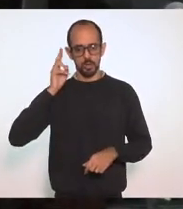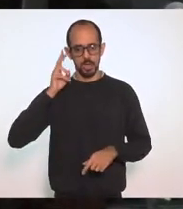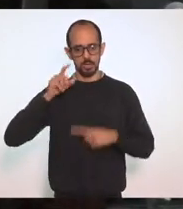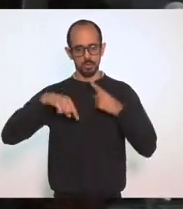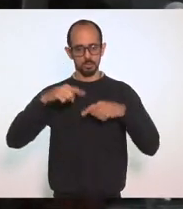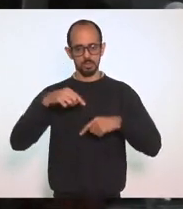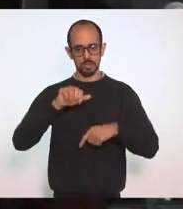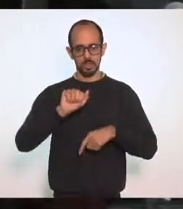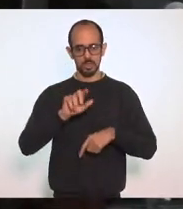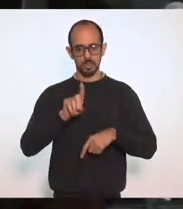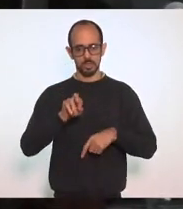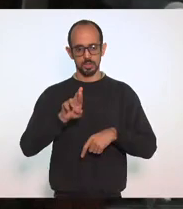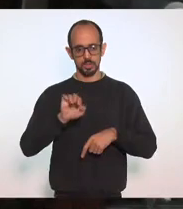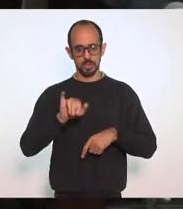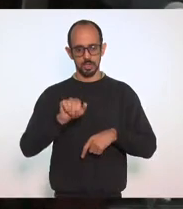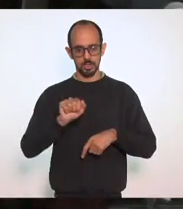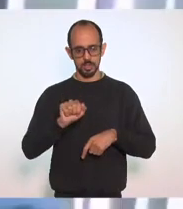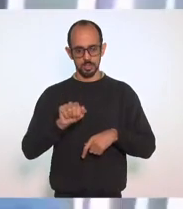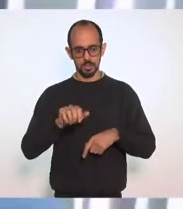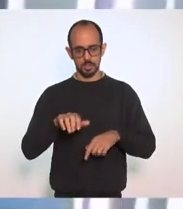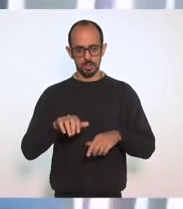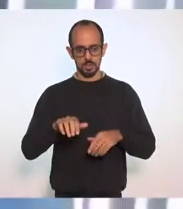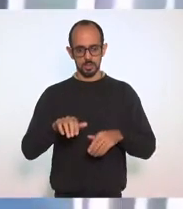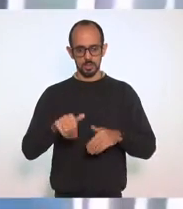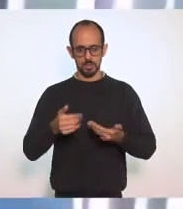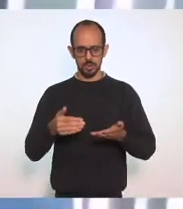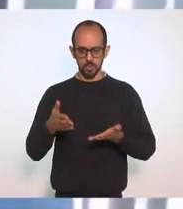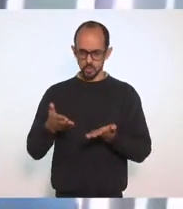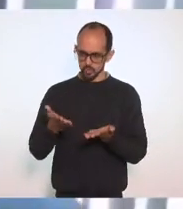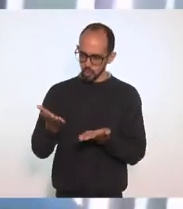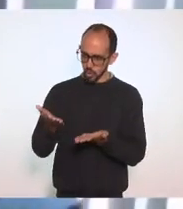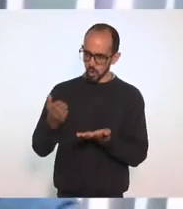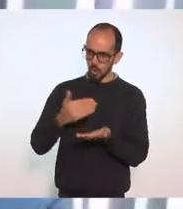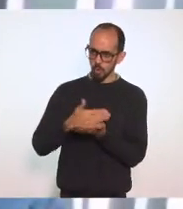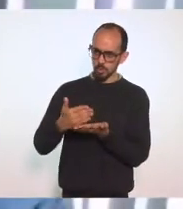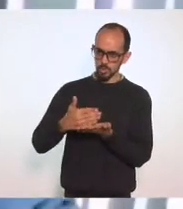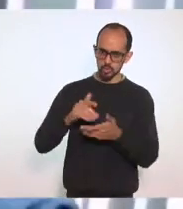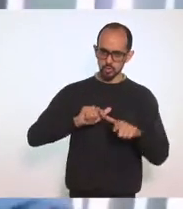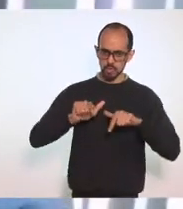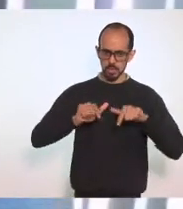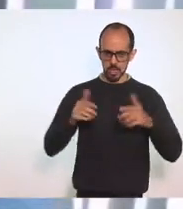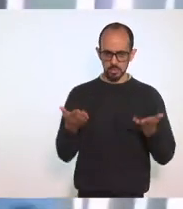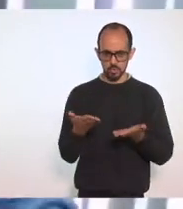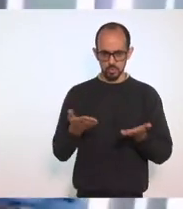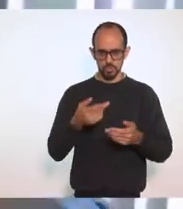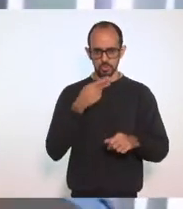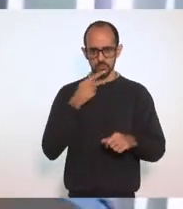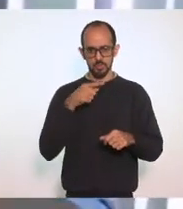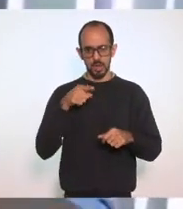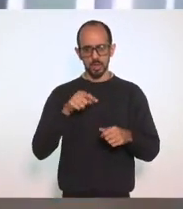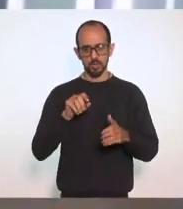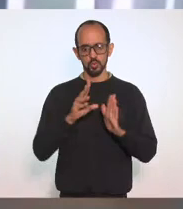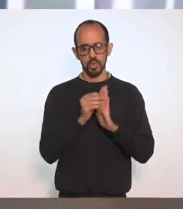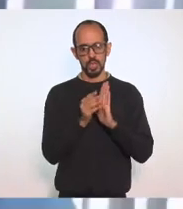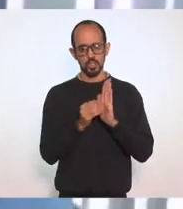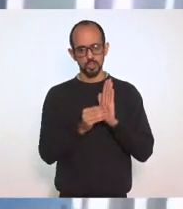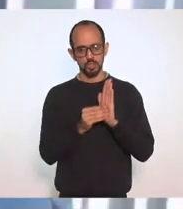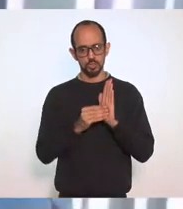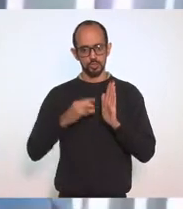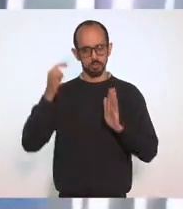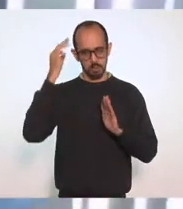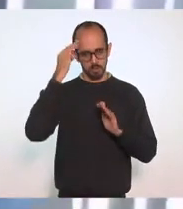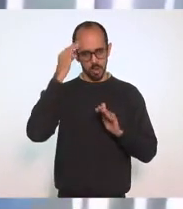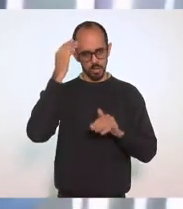Deputado André Siliano, vossa excelência iniciou os trabalhos hoje fazendo menção e o registro de memória às pessoas que nós